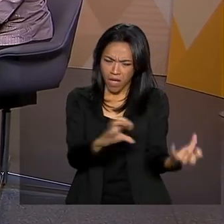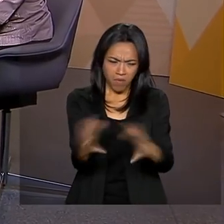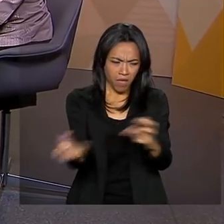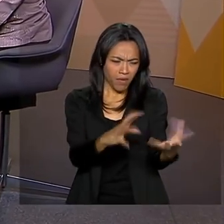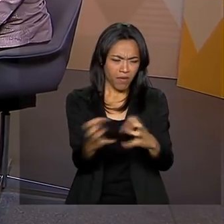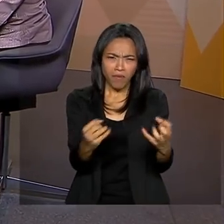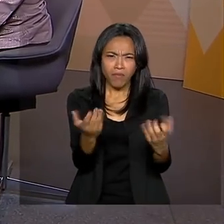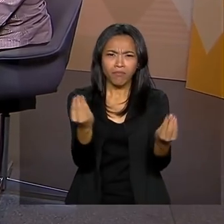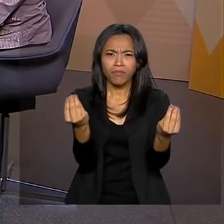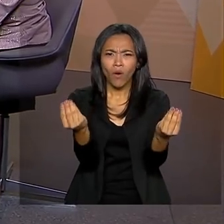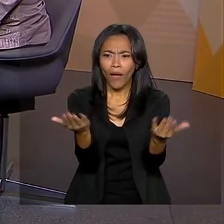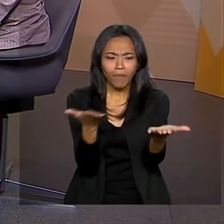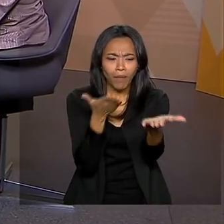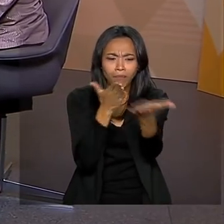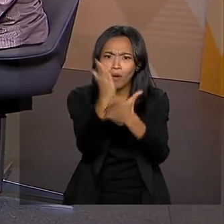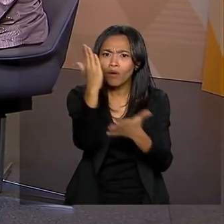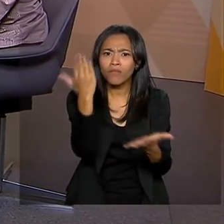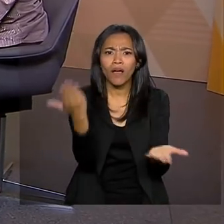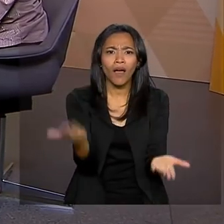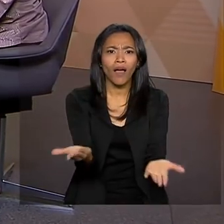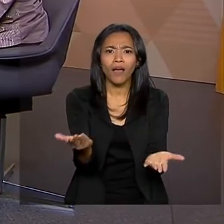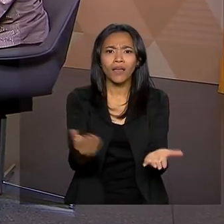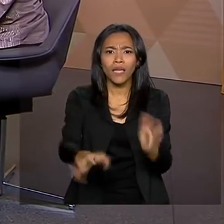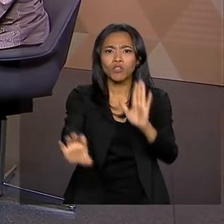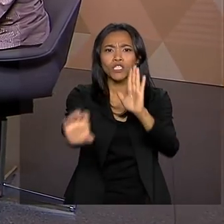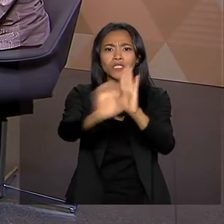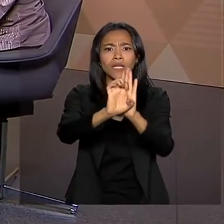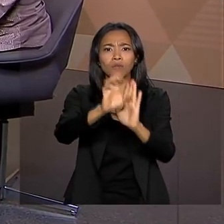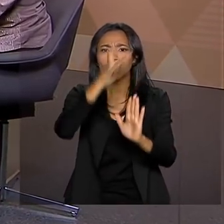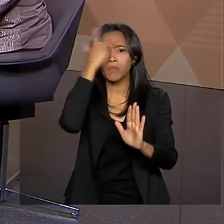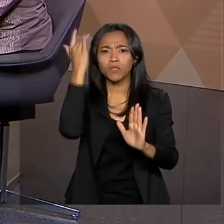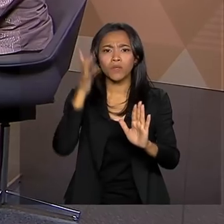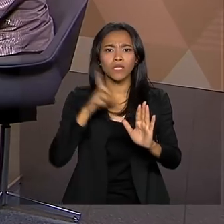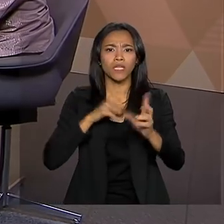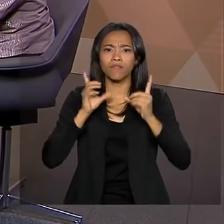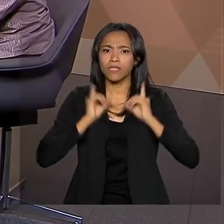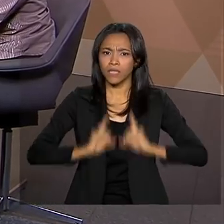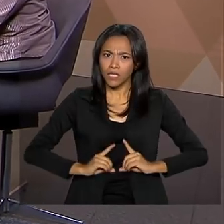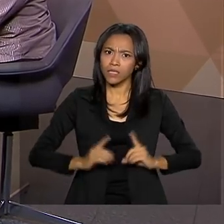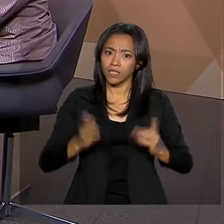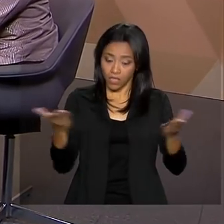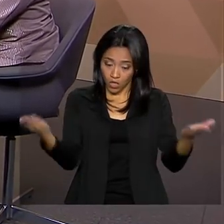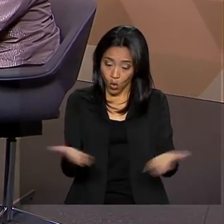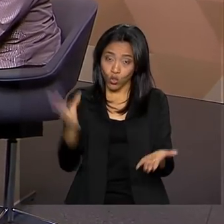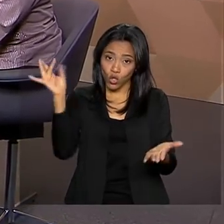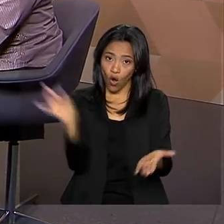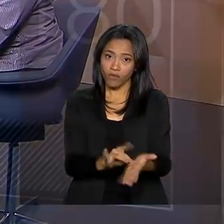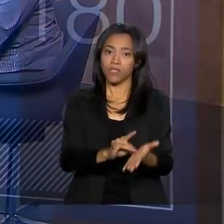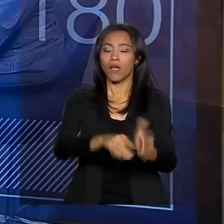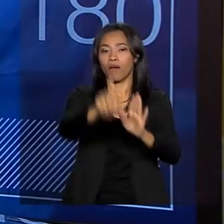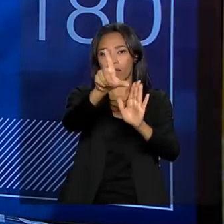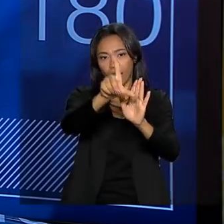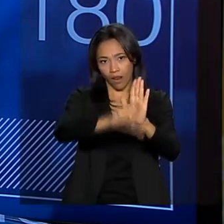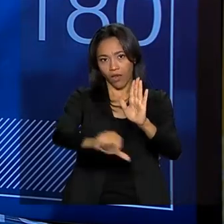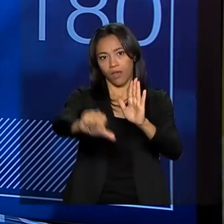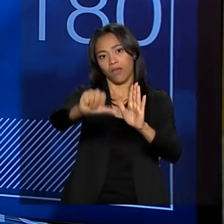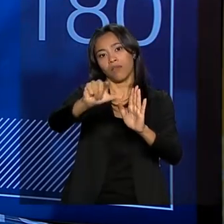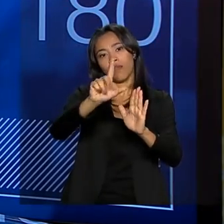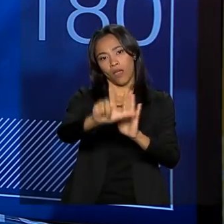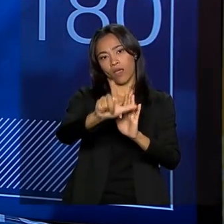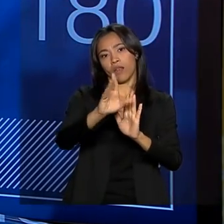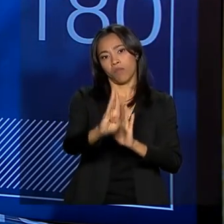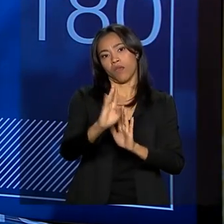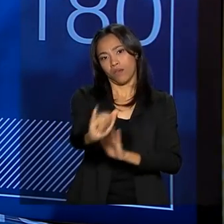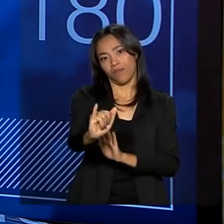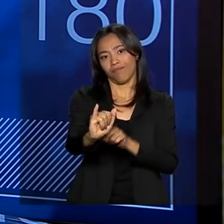para se aprovar o que alguns chamam de Estatuto da Pessoa com Deficiência, mas ela tem o nome oficial de LBI, Lei Brasileira